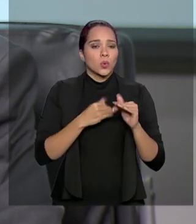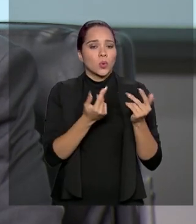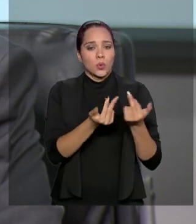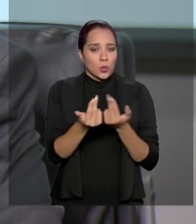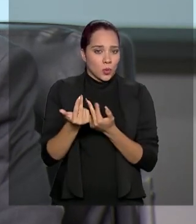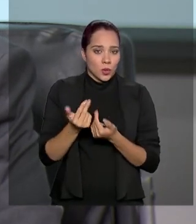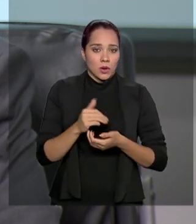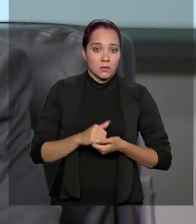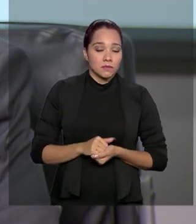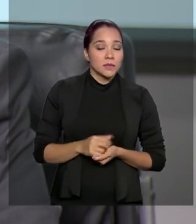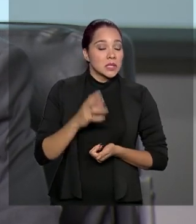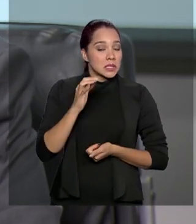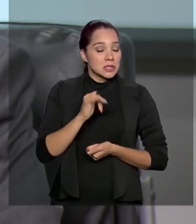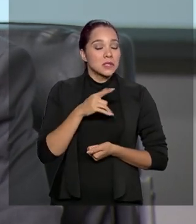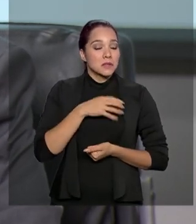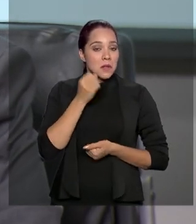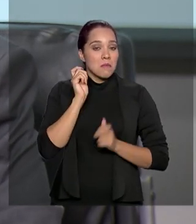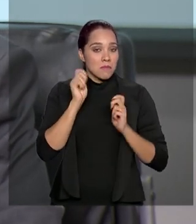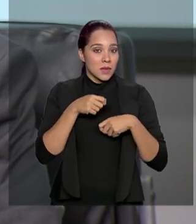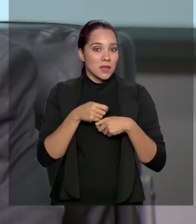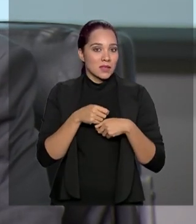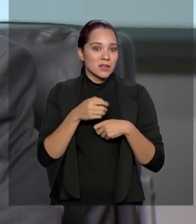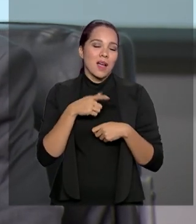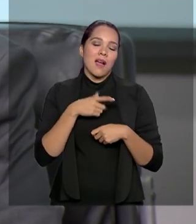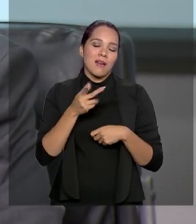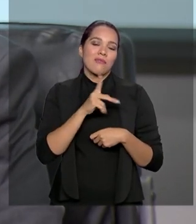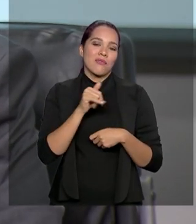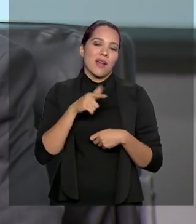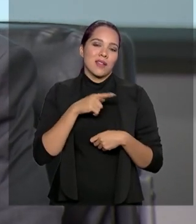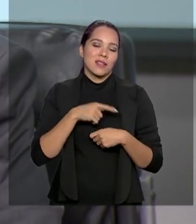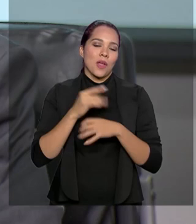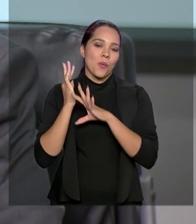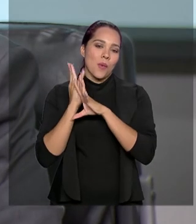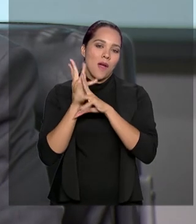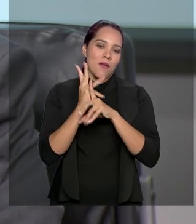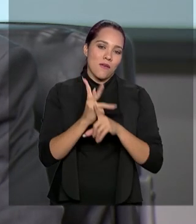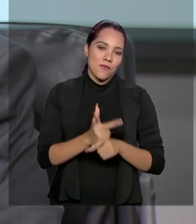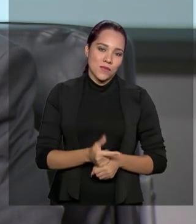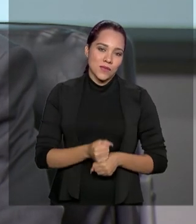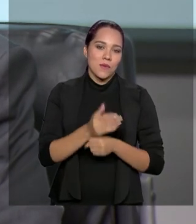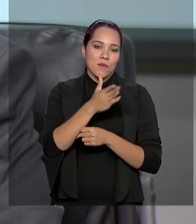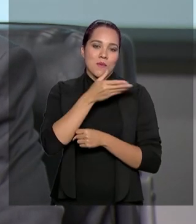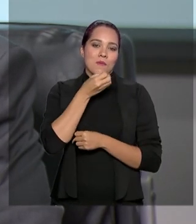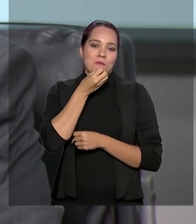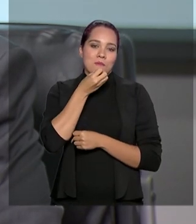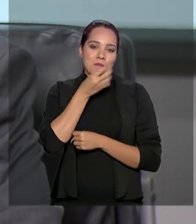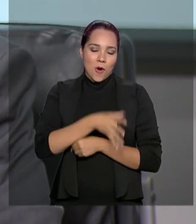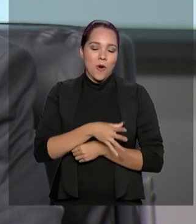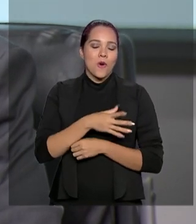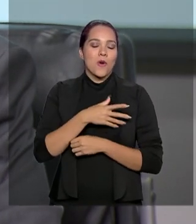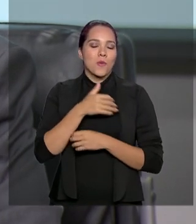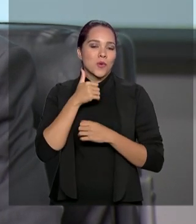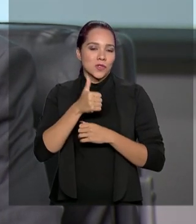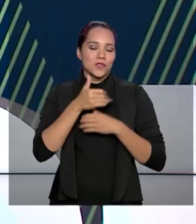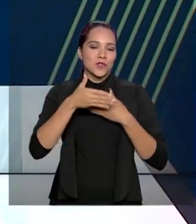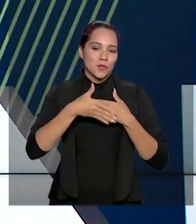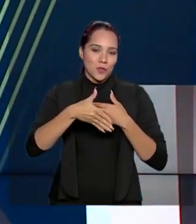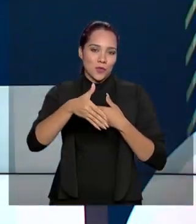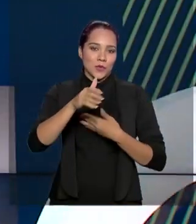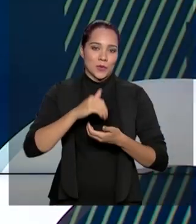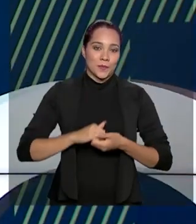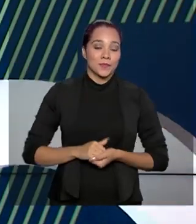expectativa. Se eles se refletirem, obviamente nós geramos uma revisão aí muito boa, positiva para as receitas.